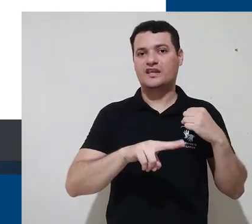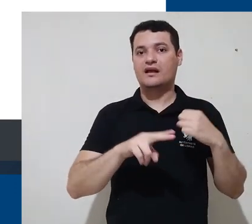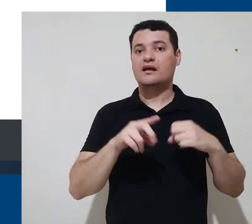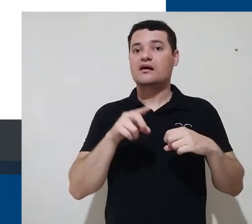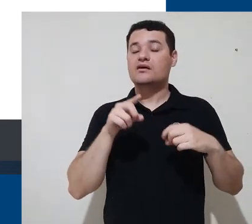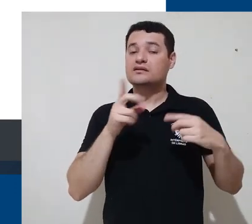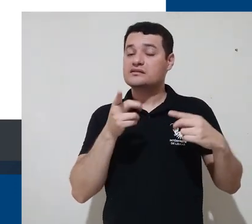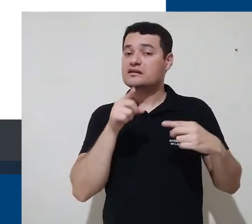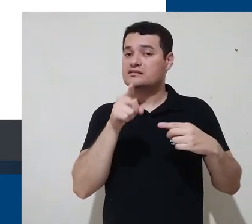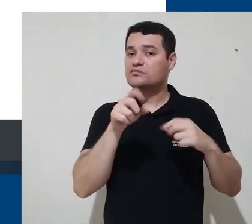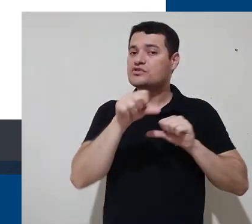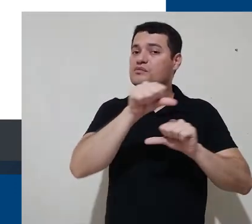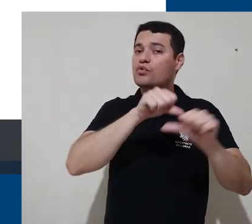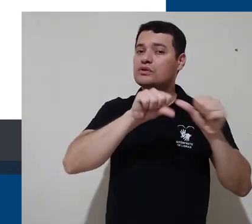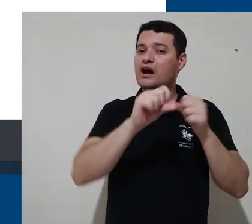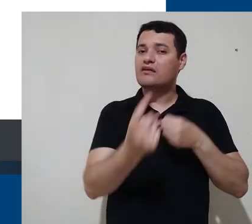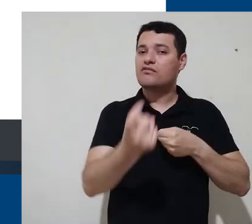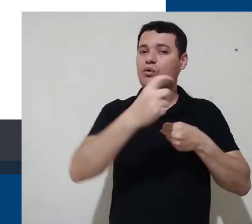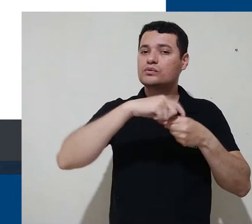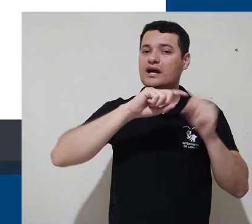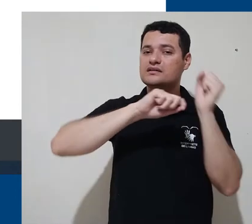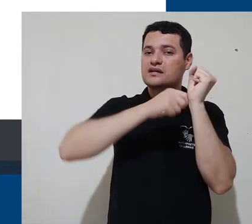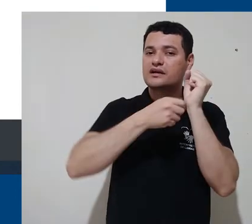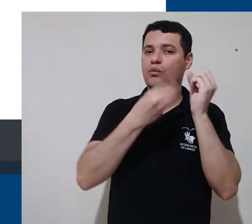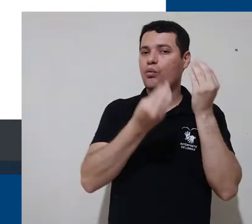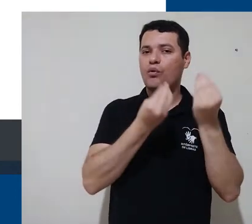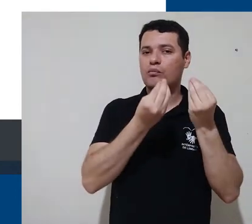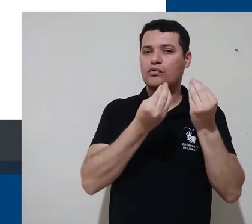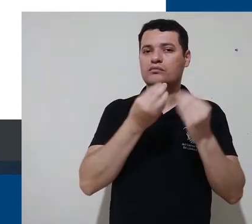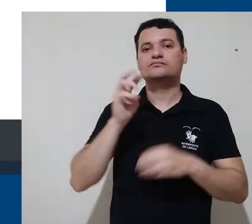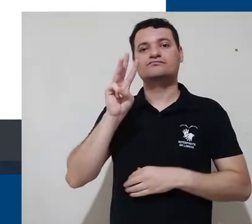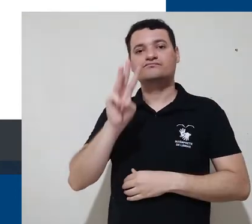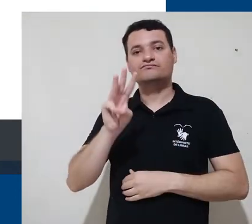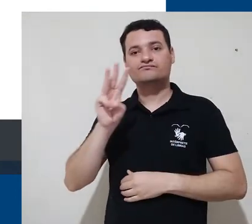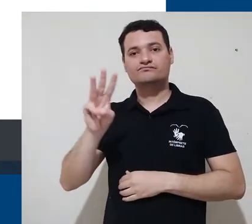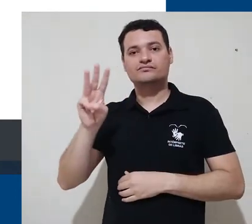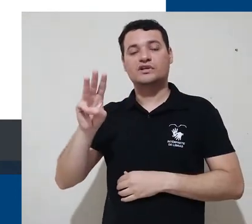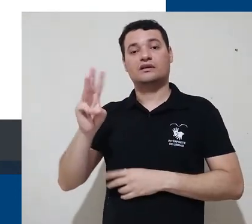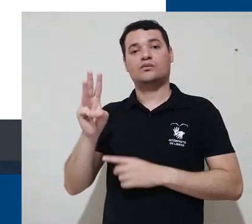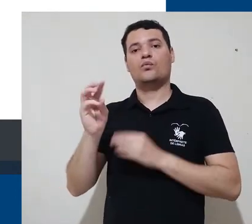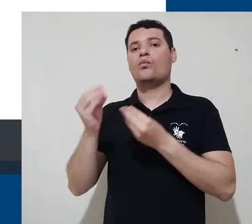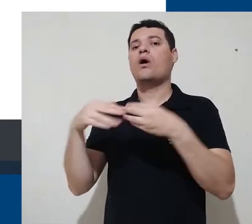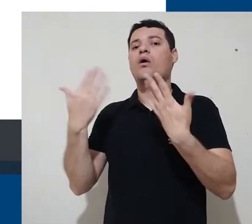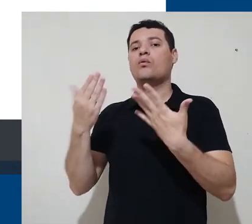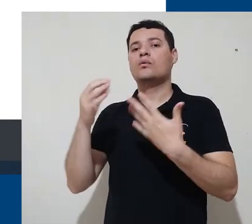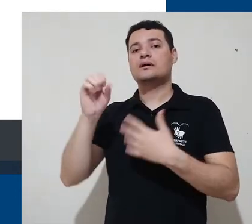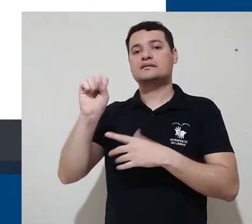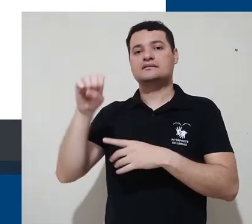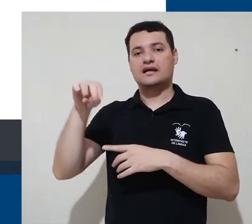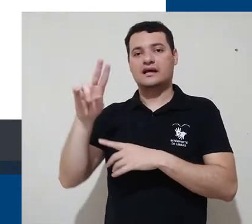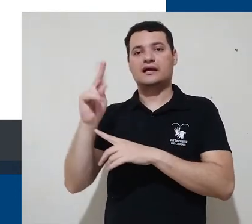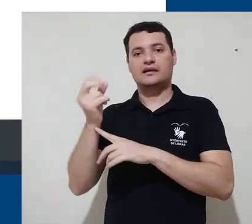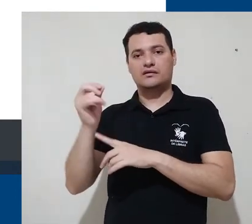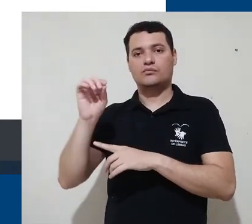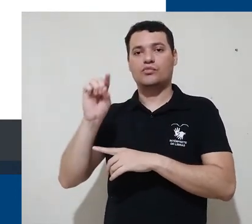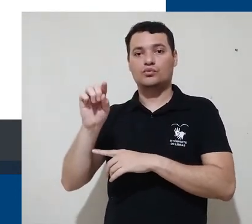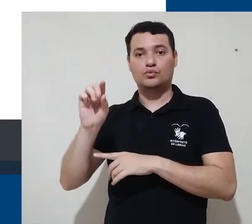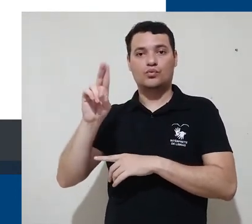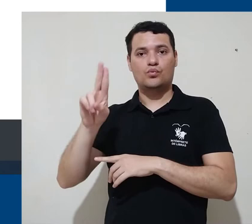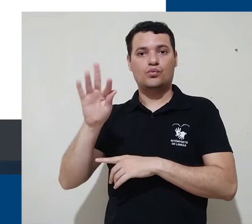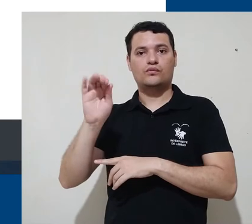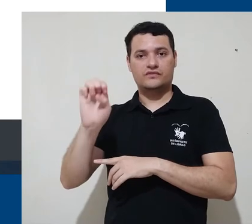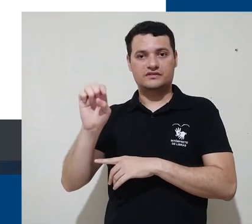senha do login único da UFIS ou recuperá-la, você deve acessar o site senha.ufis